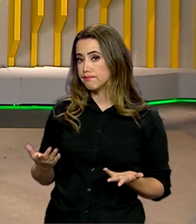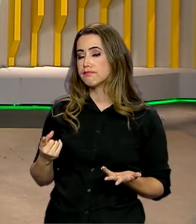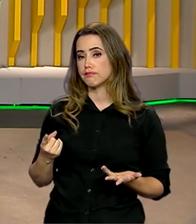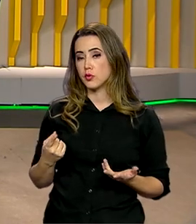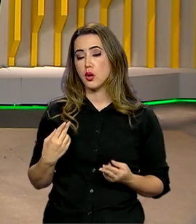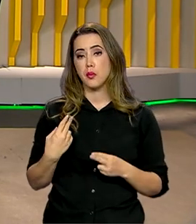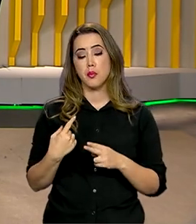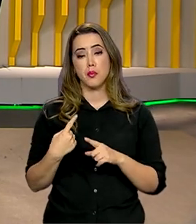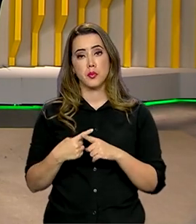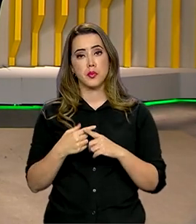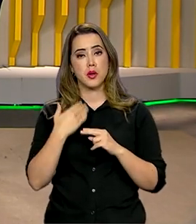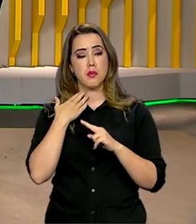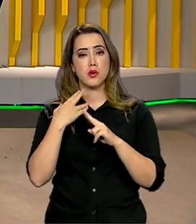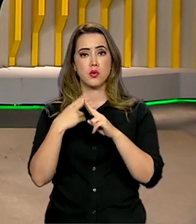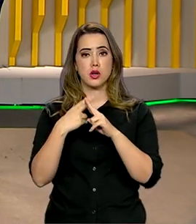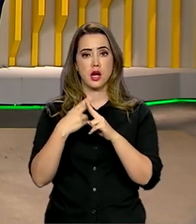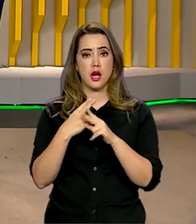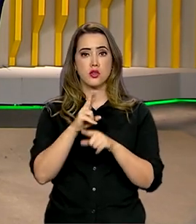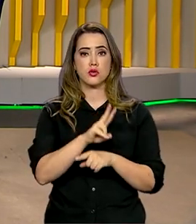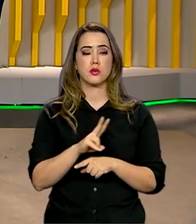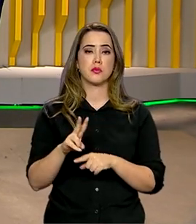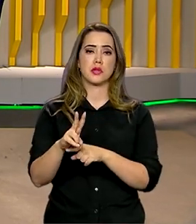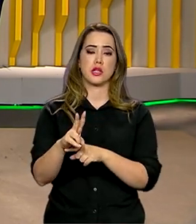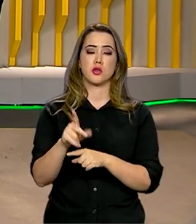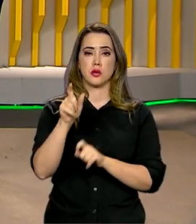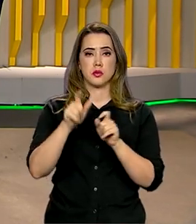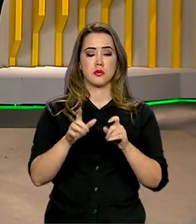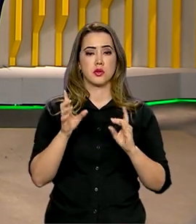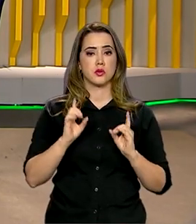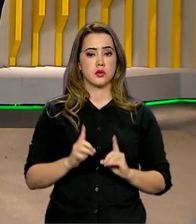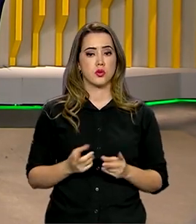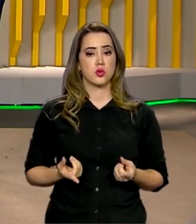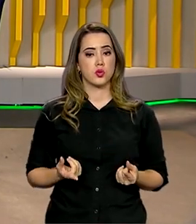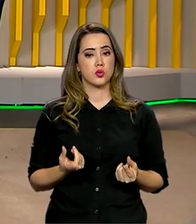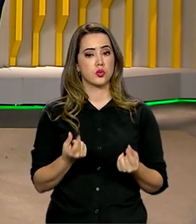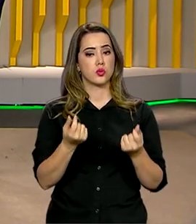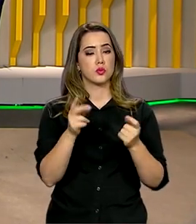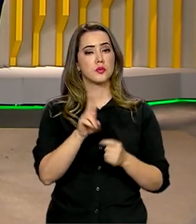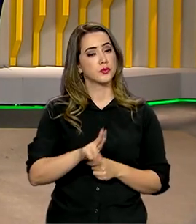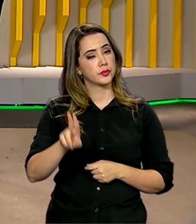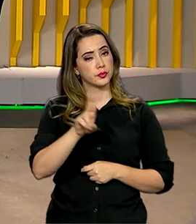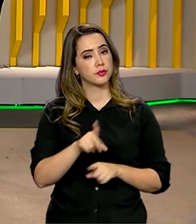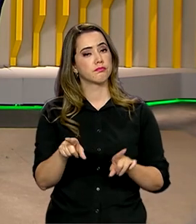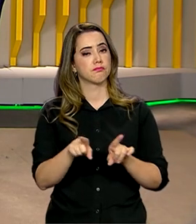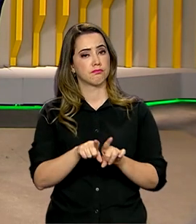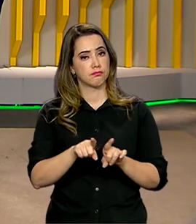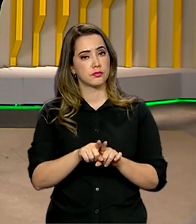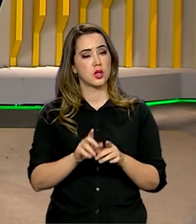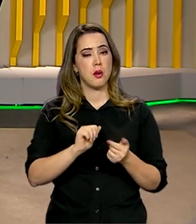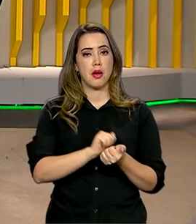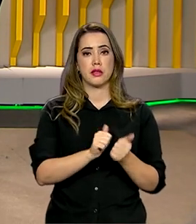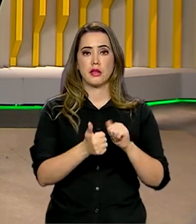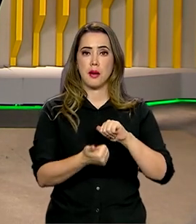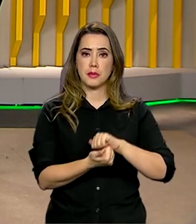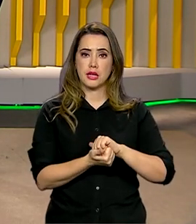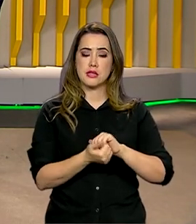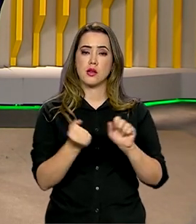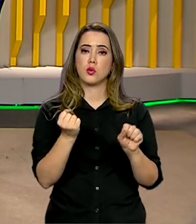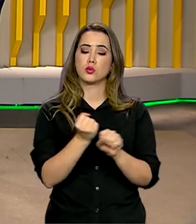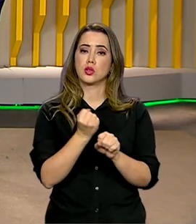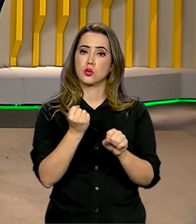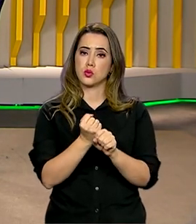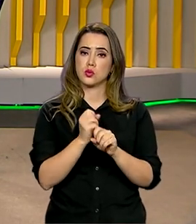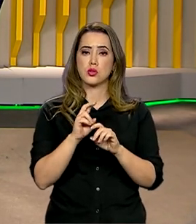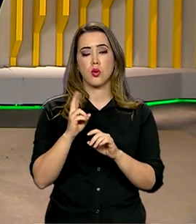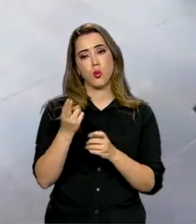lançou uma linha de crédito para pessoas com deficiência. E o dinheiro ainda vai poder ser utilizado para a adaptação de imóveis e